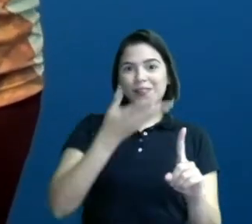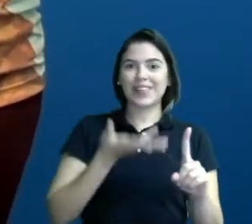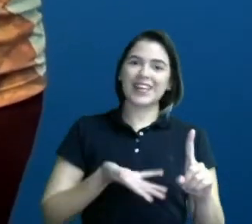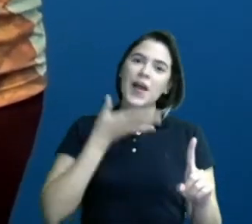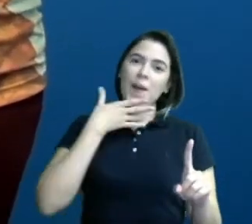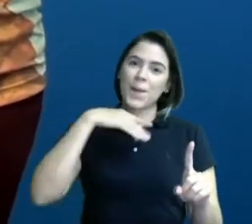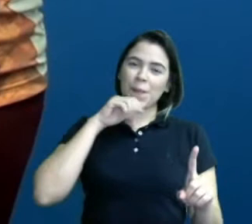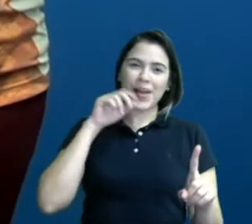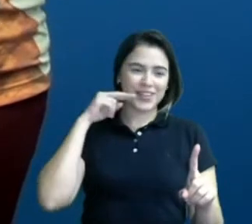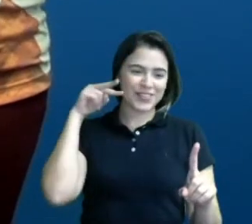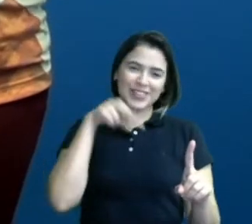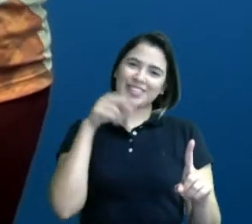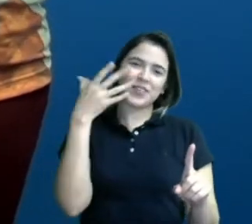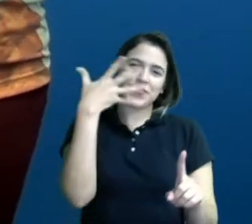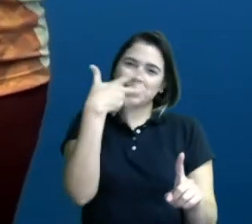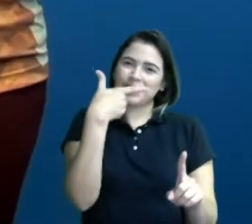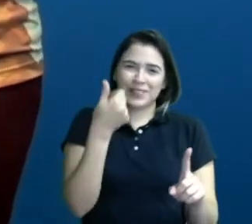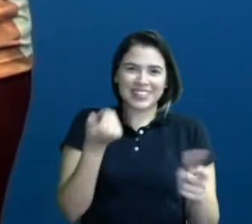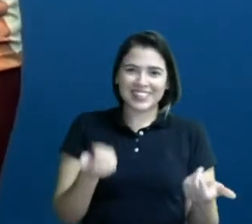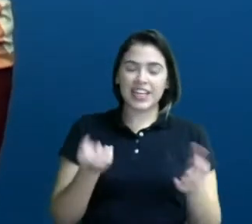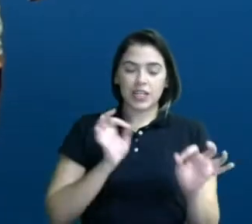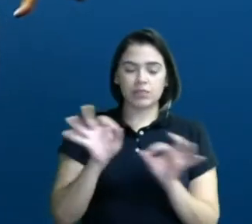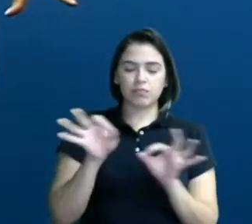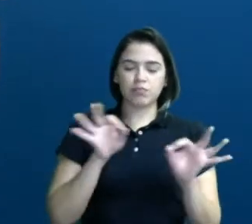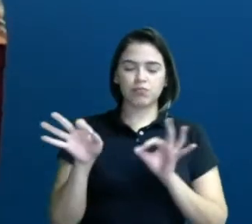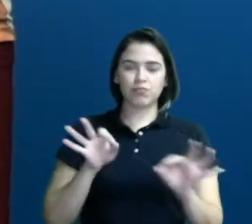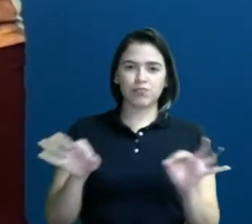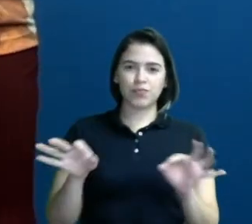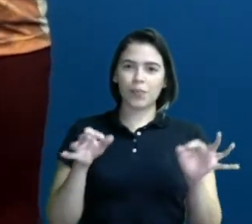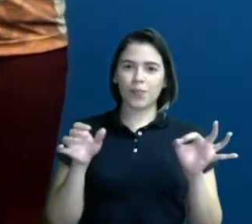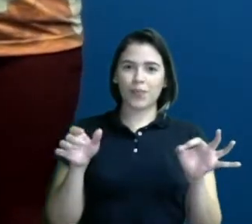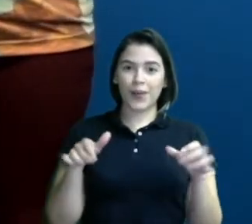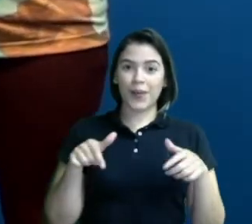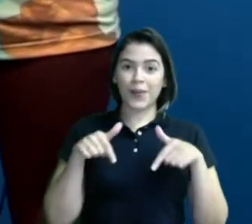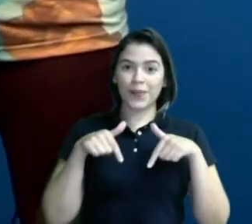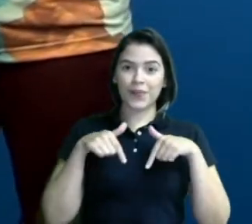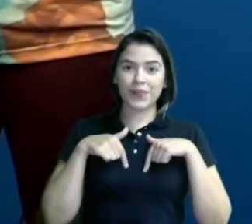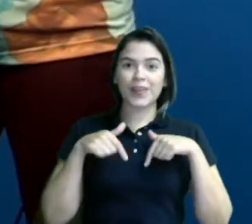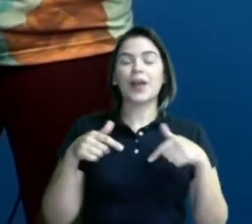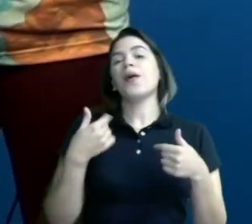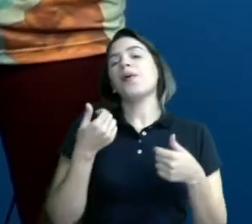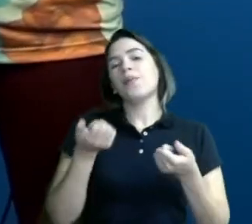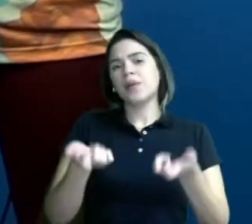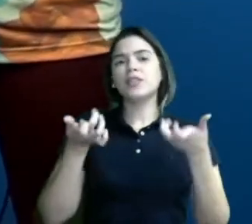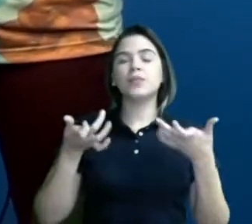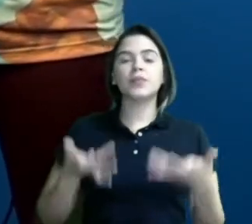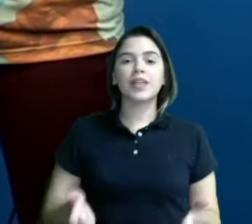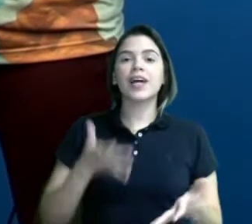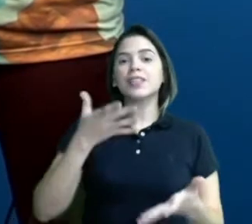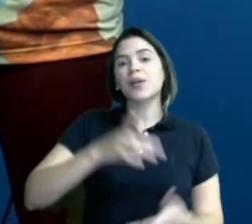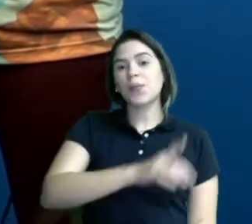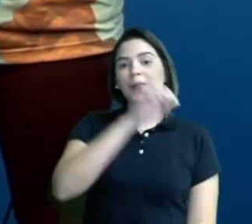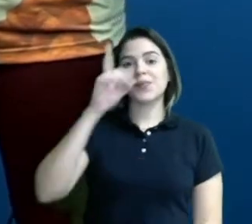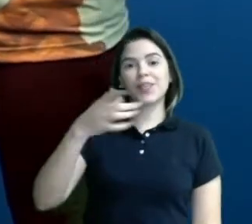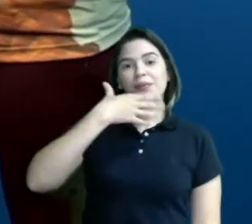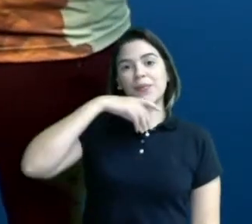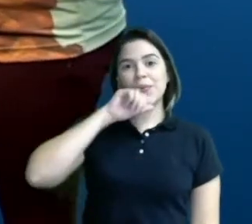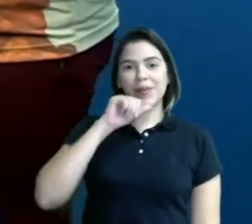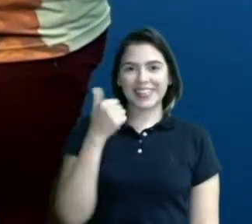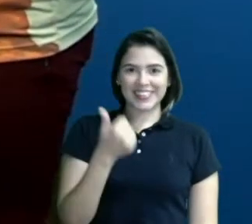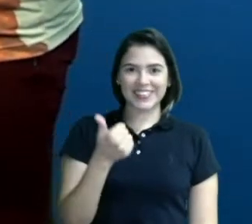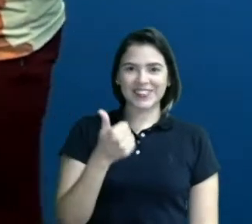gravatinha está bonitinha. Pronto, eu já vim preparada para falar com vocês sobre o dia do papai, tá certo?